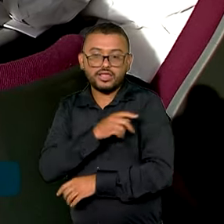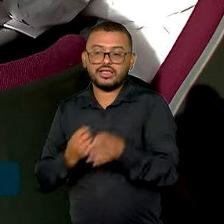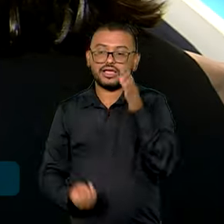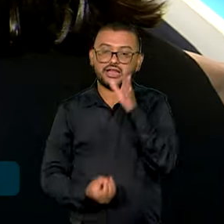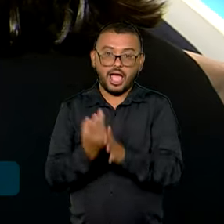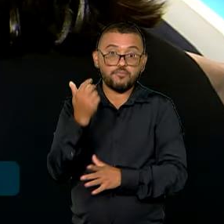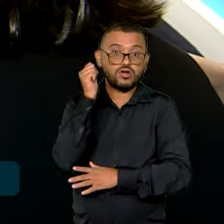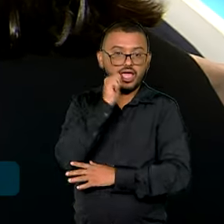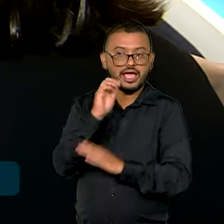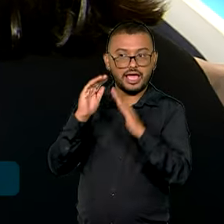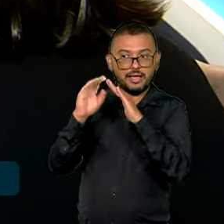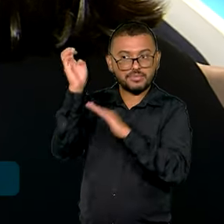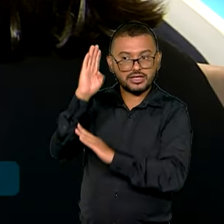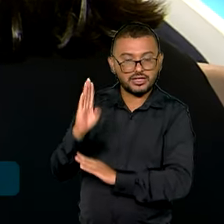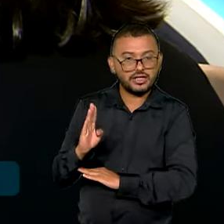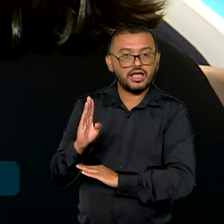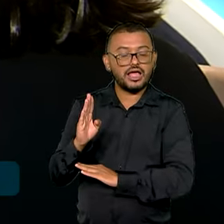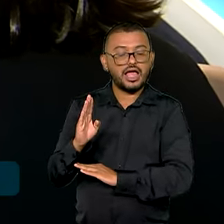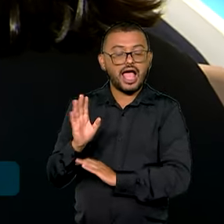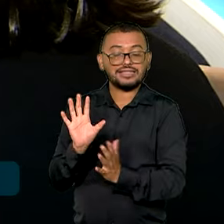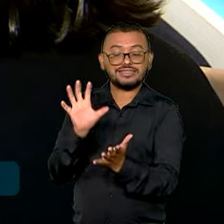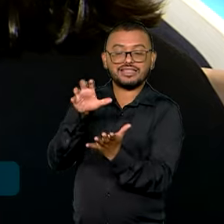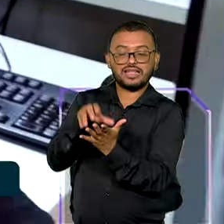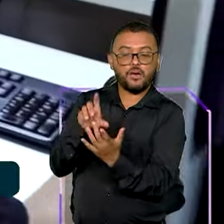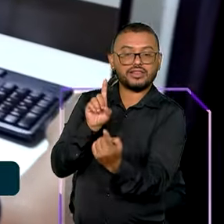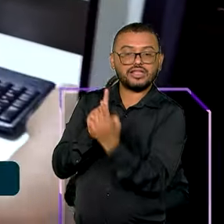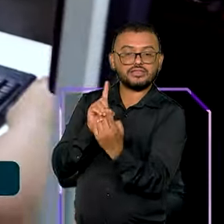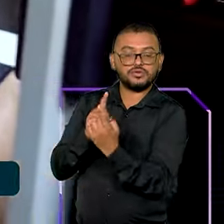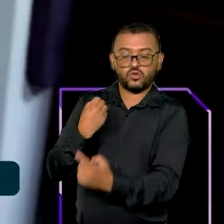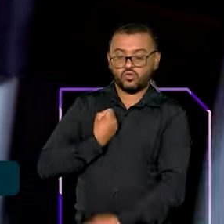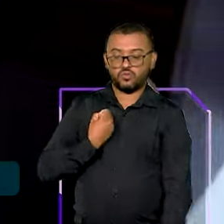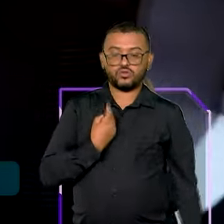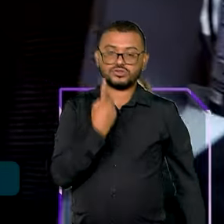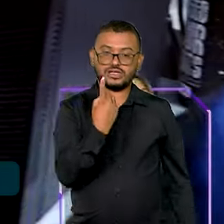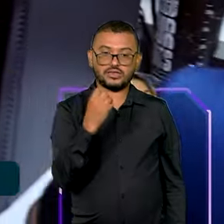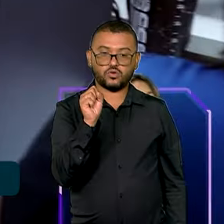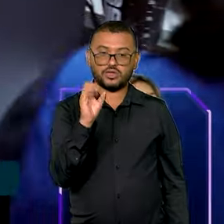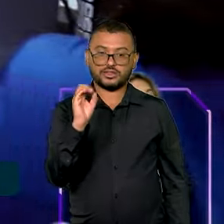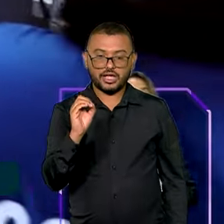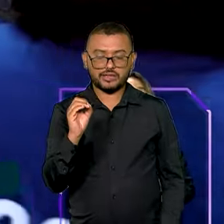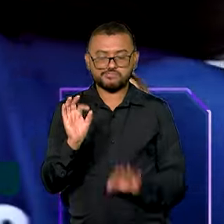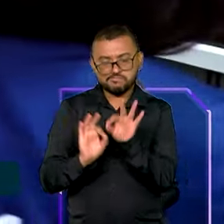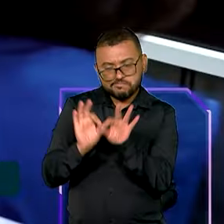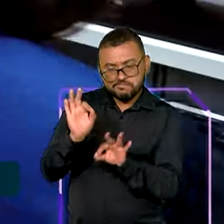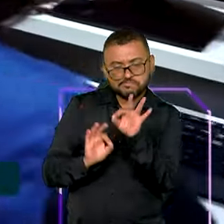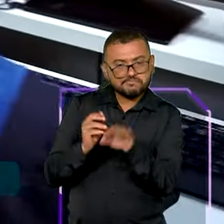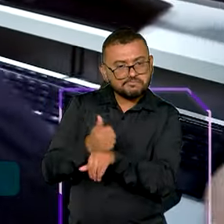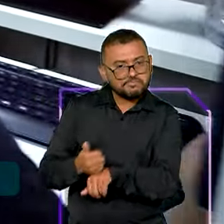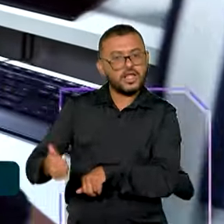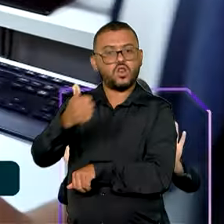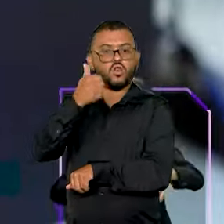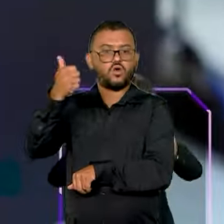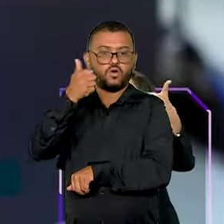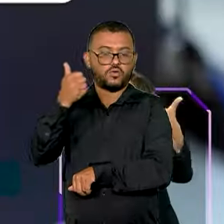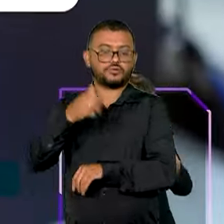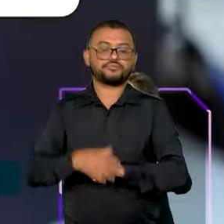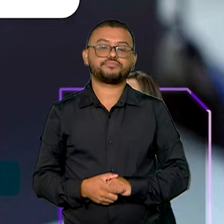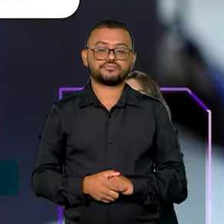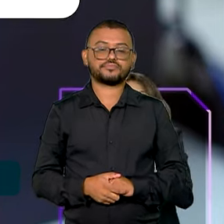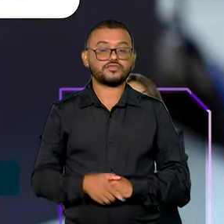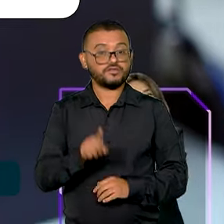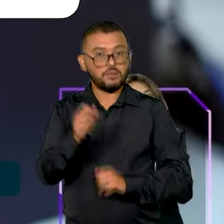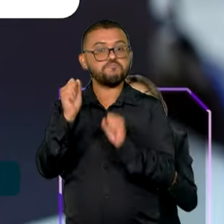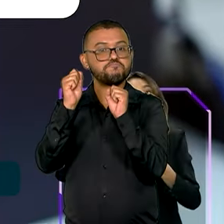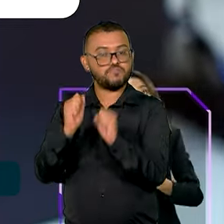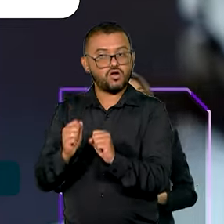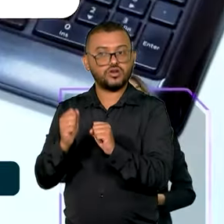brasileira. A central de atendimento à mulher, o Ligue 180, também foi aperfeiçoado pelo governo federal. Agora, além